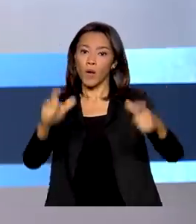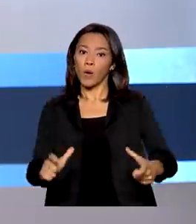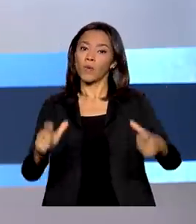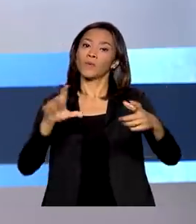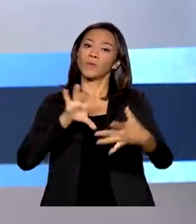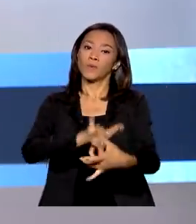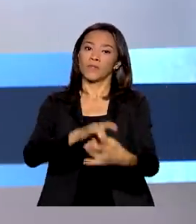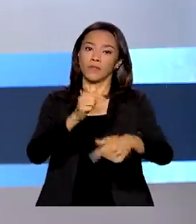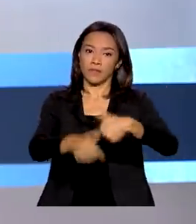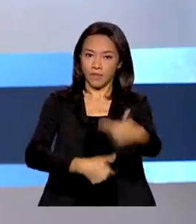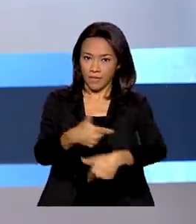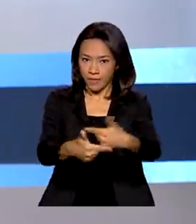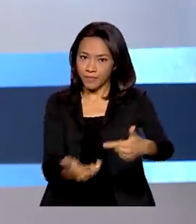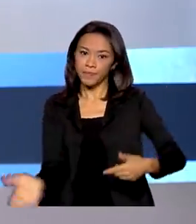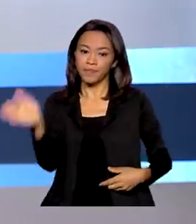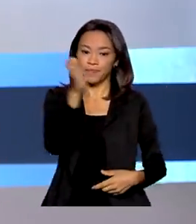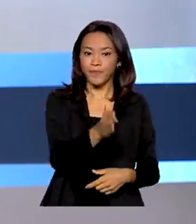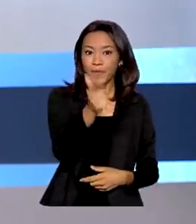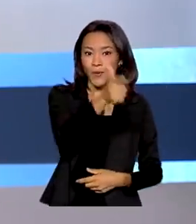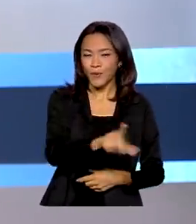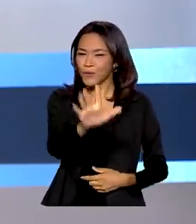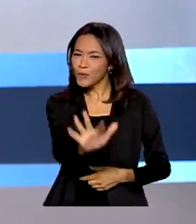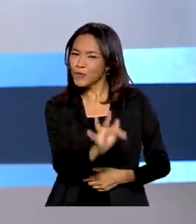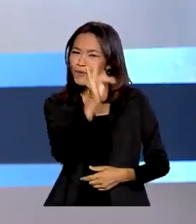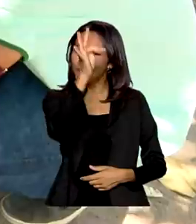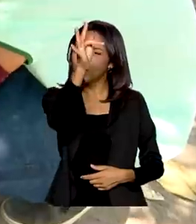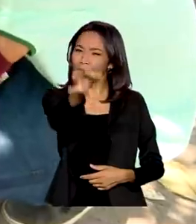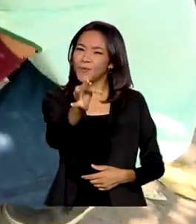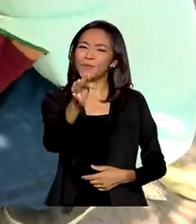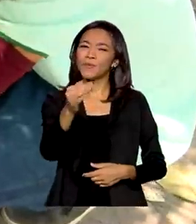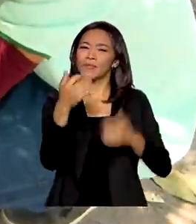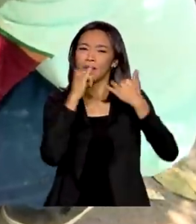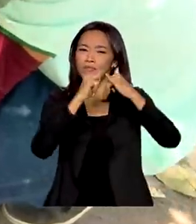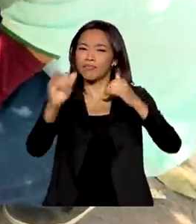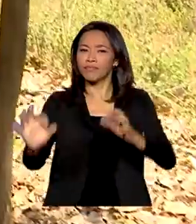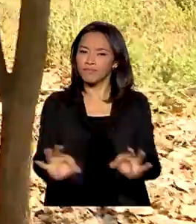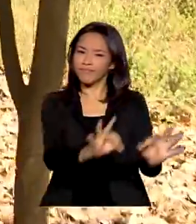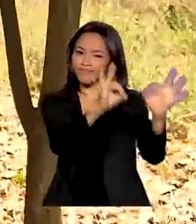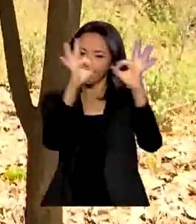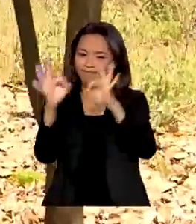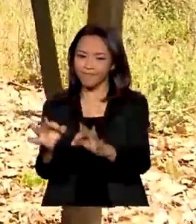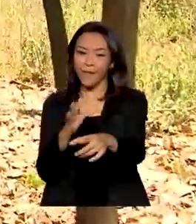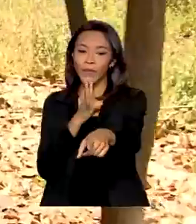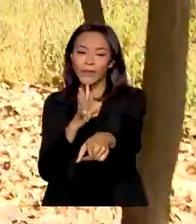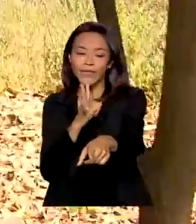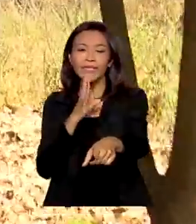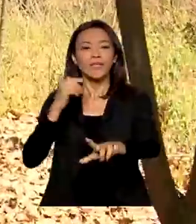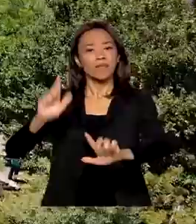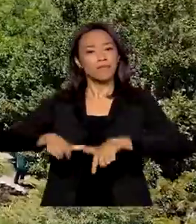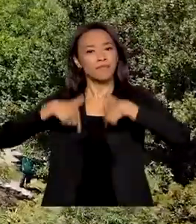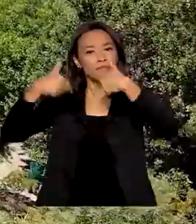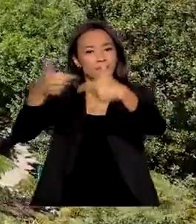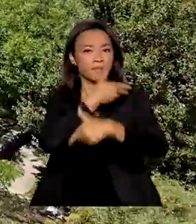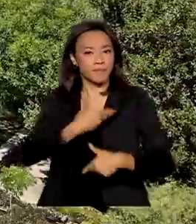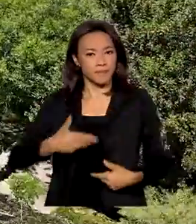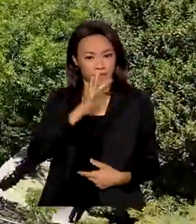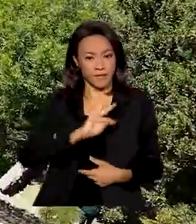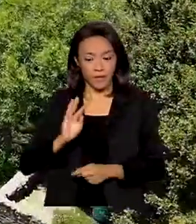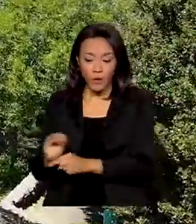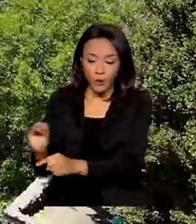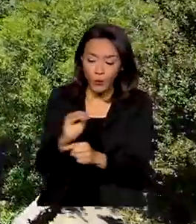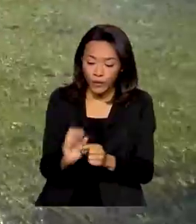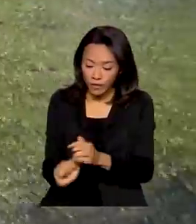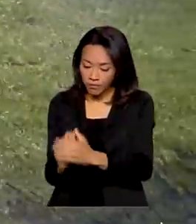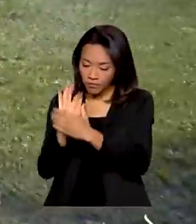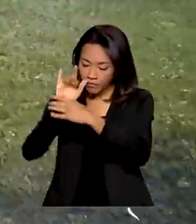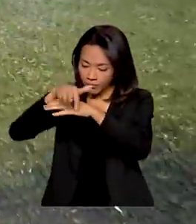E na série O Futuro da Energia, vamos conhecer iniciativas do Governo Federal que conservam nascentes